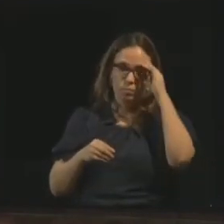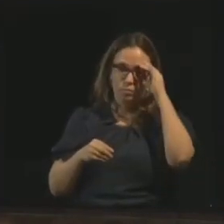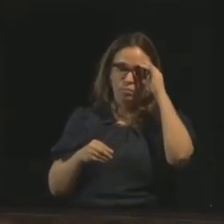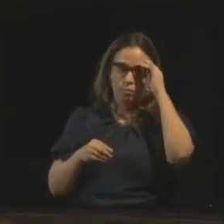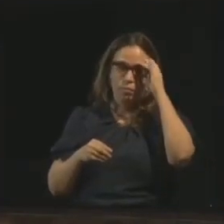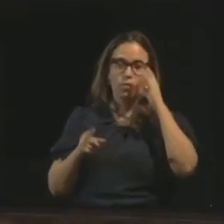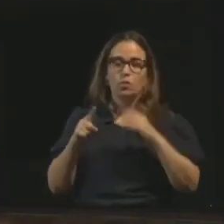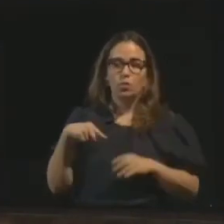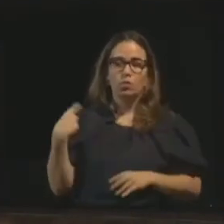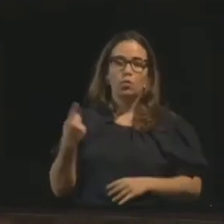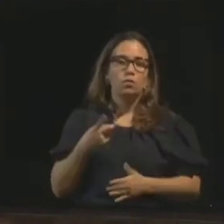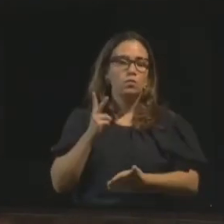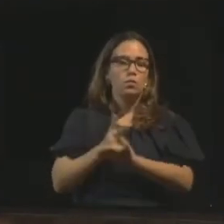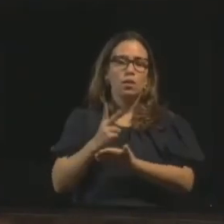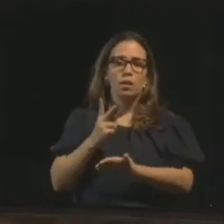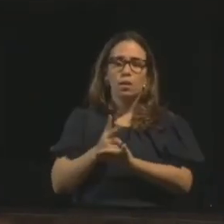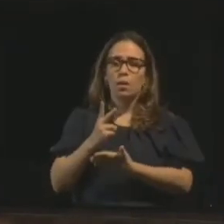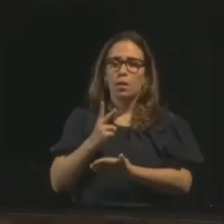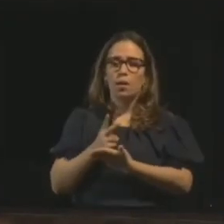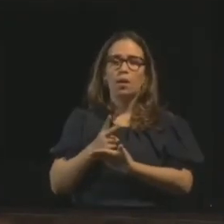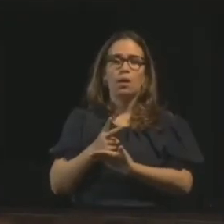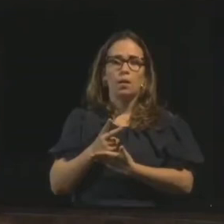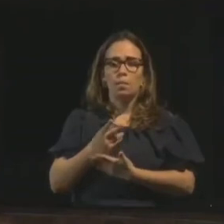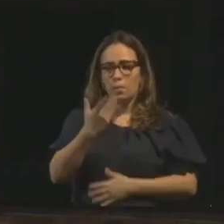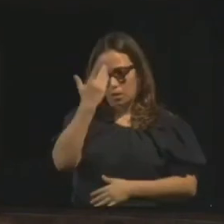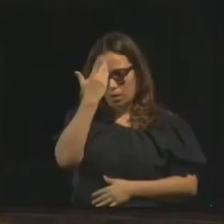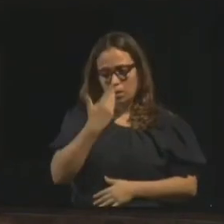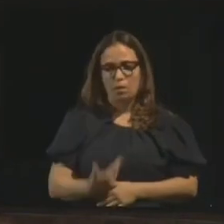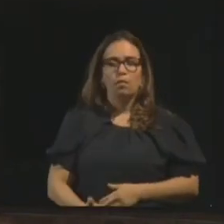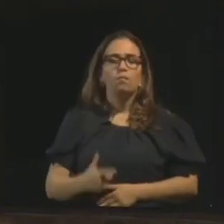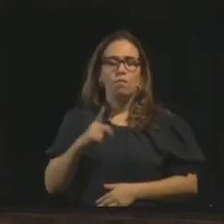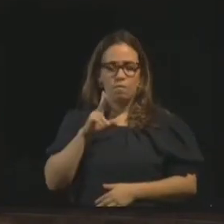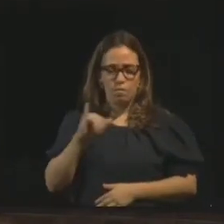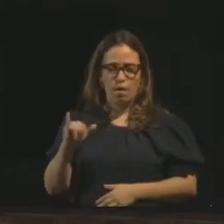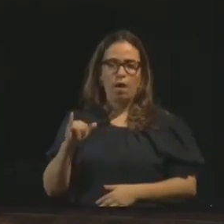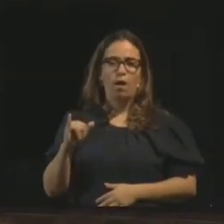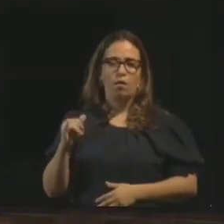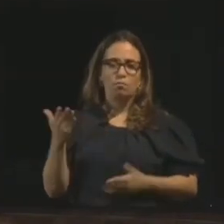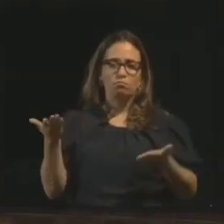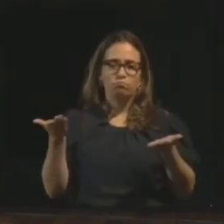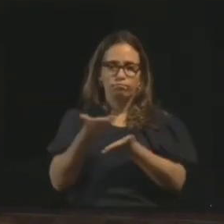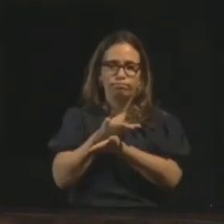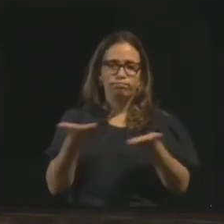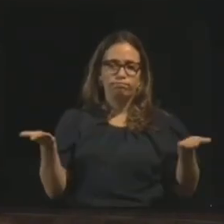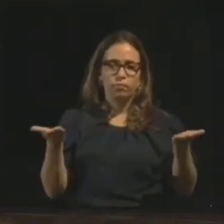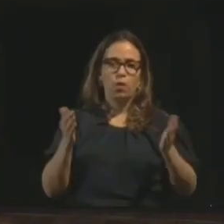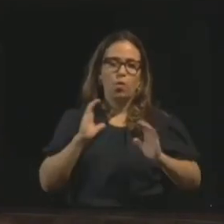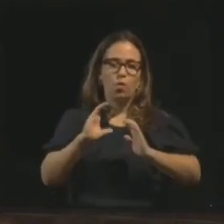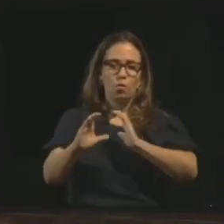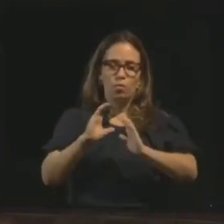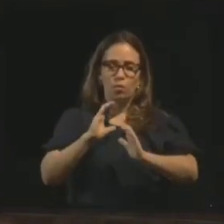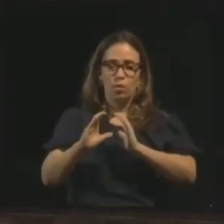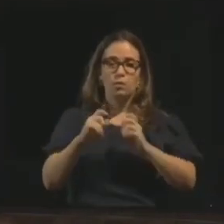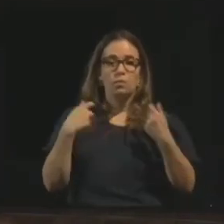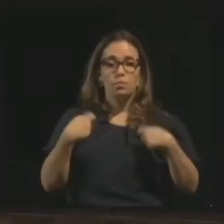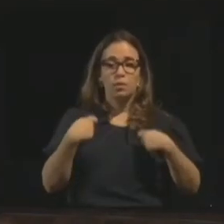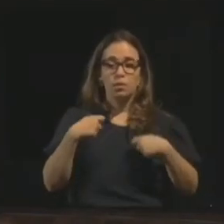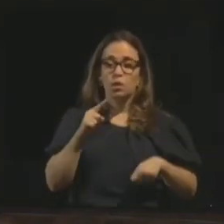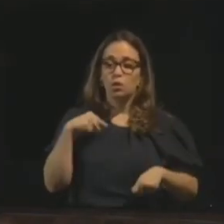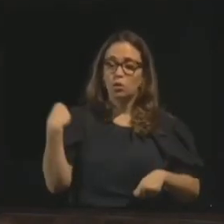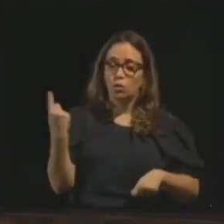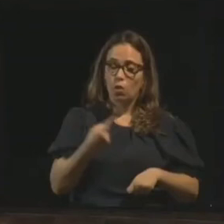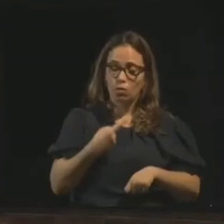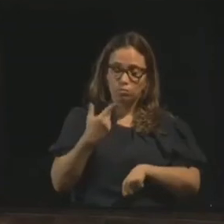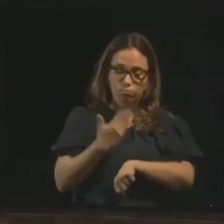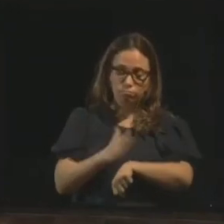Então, a gente sempre vai interferir, sempre vai ter uma parte da gente na comunicação. Então, compete a nós nos